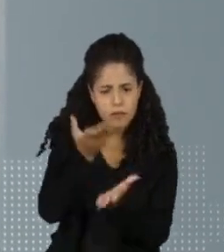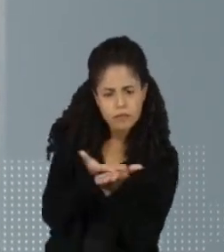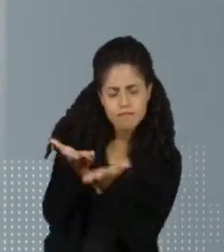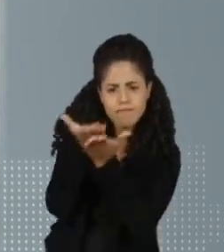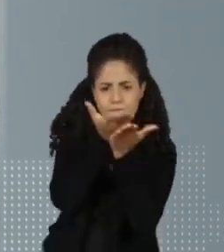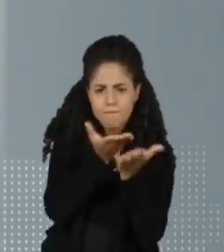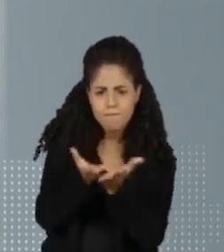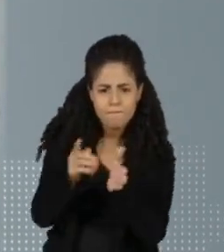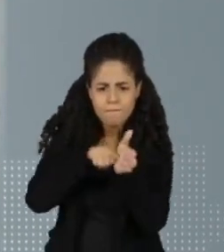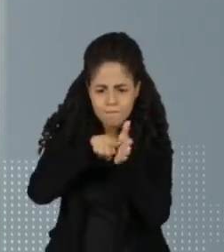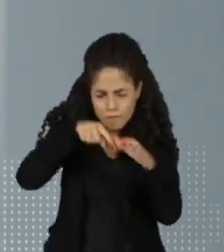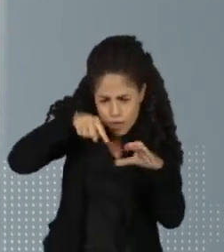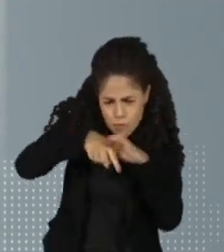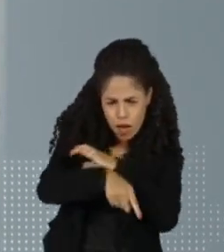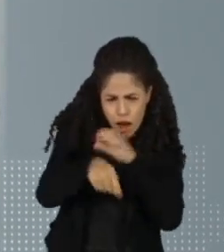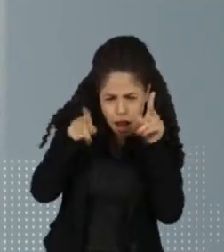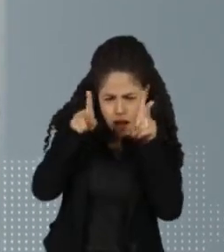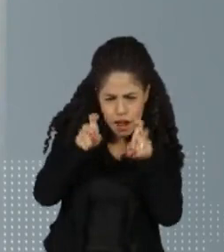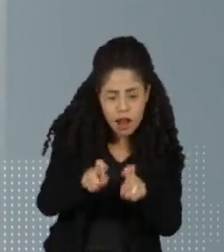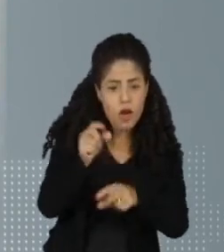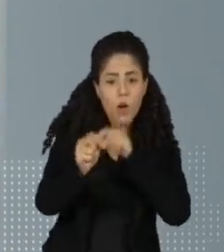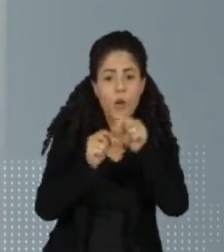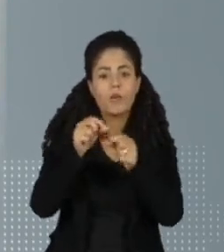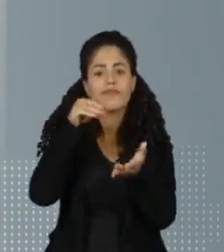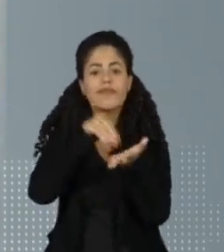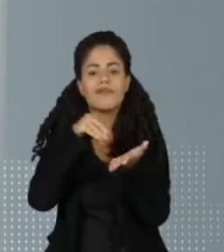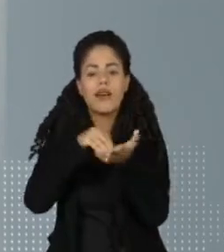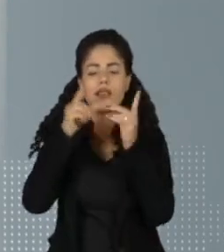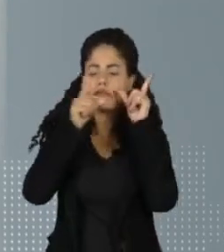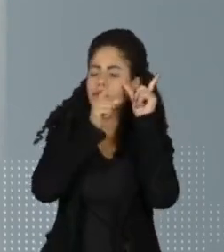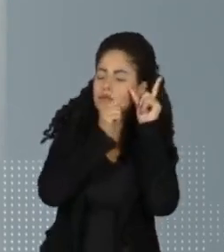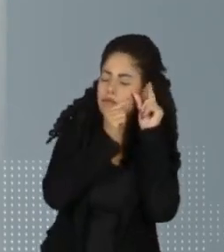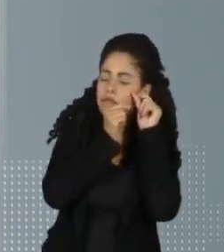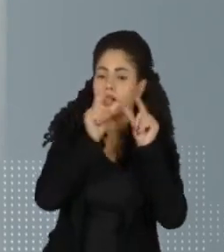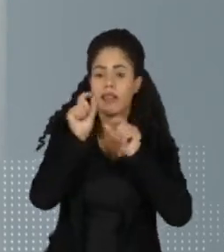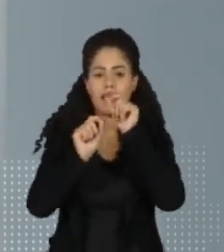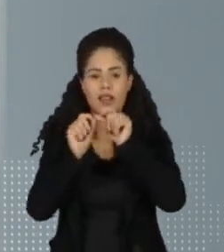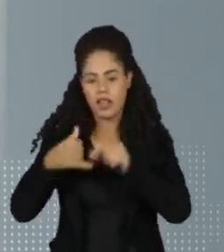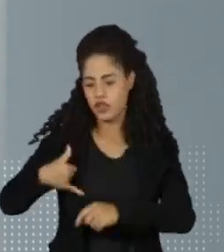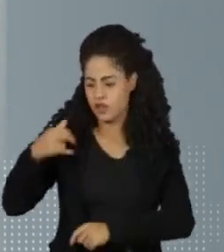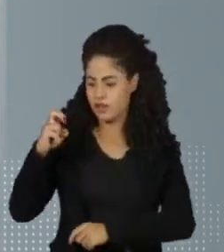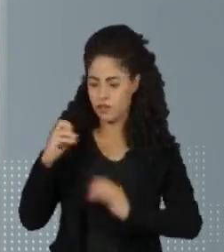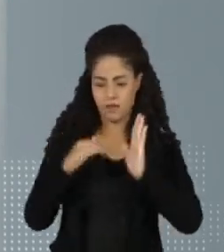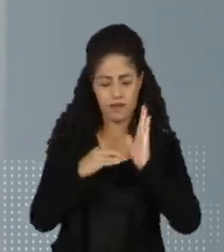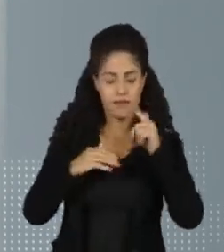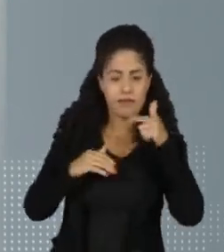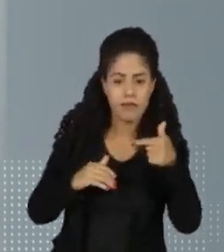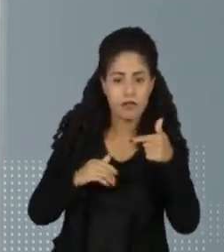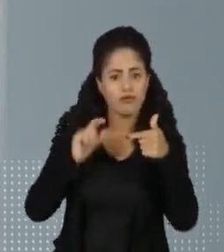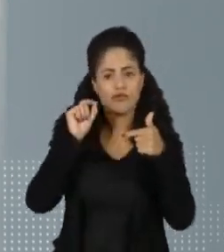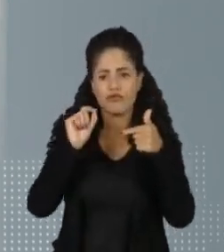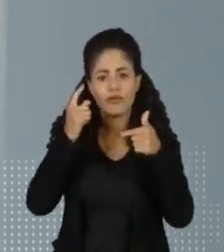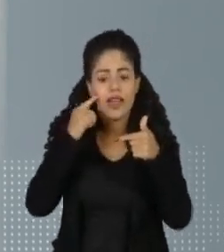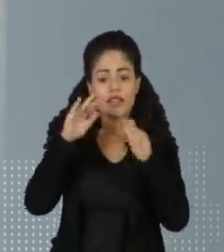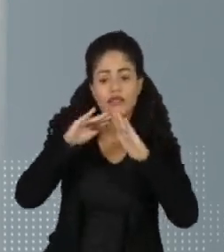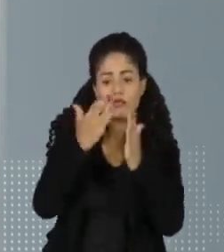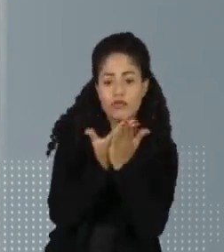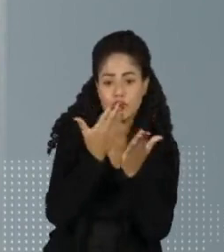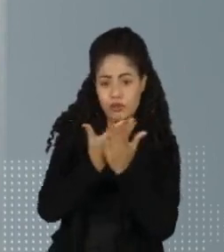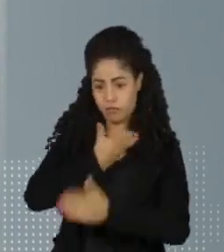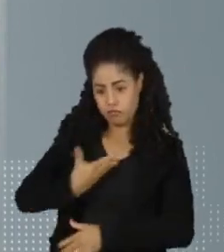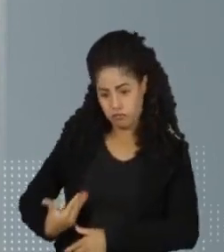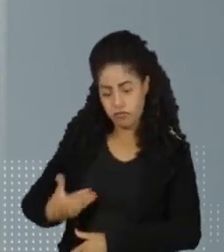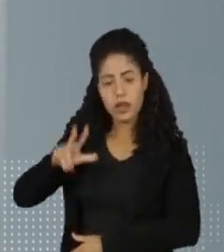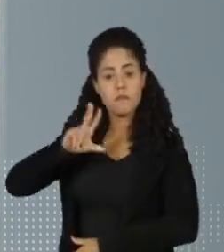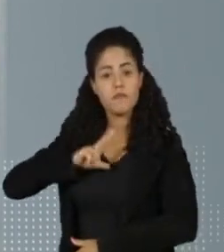estudou a fundo as consequências da falta de sono para crianças entre 5 e 7 anos de escolas públicas e